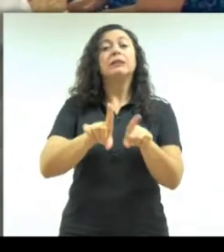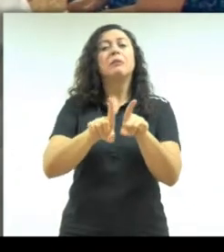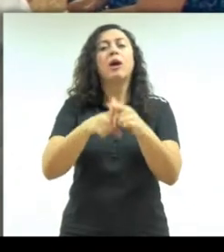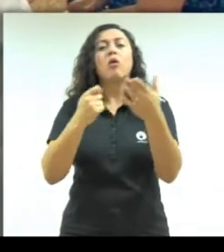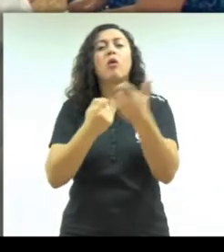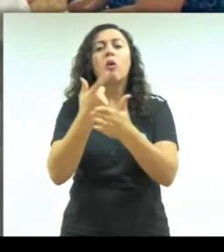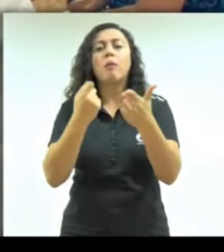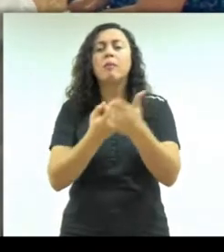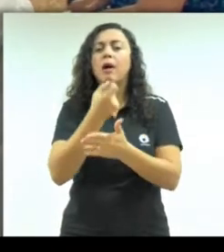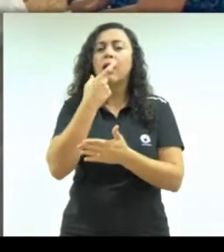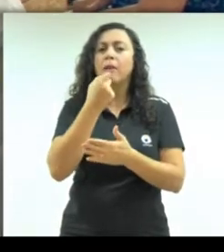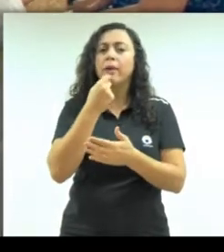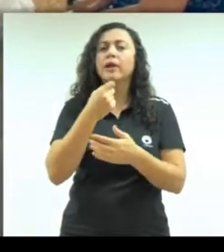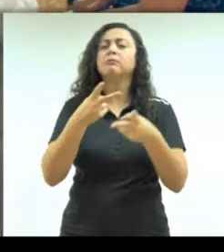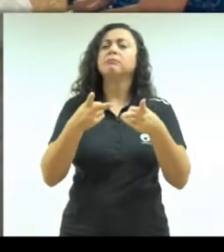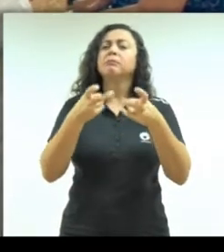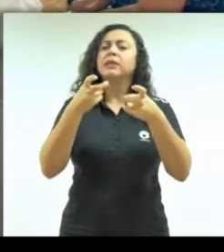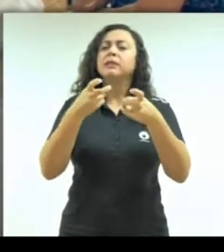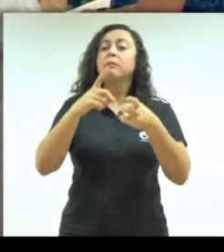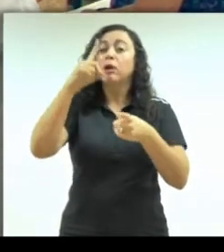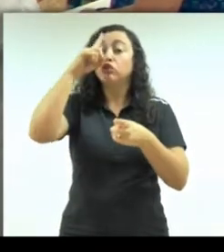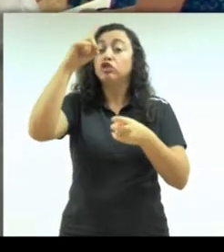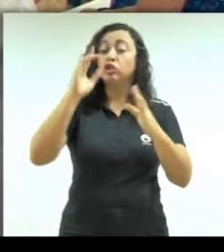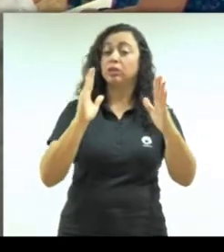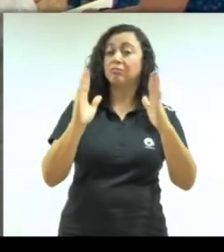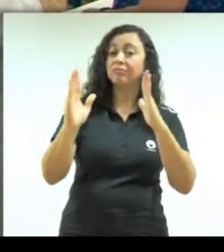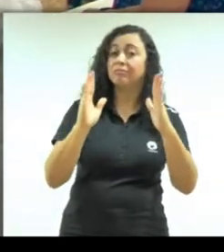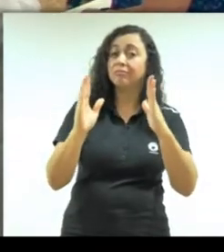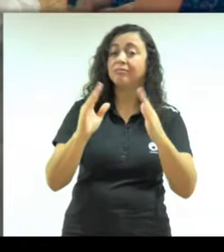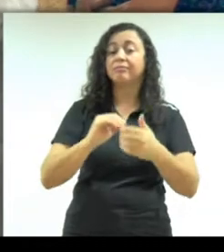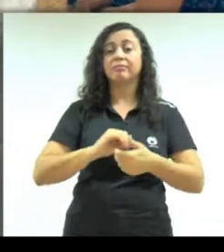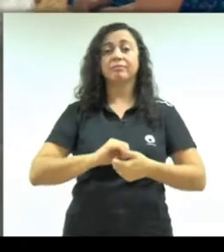medicamento. Comprar o medicamento que esteja dentro da validade,